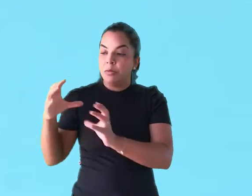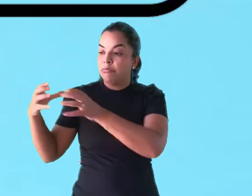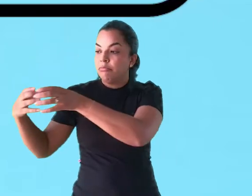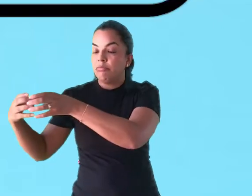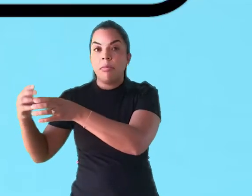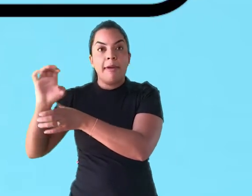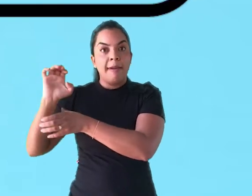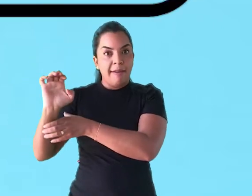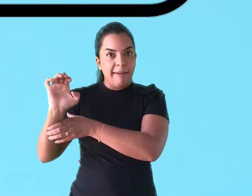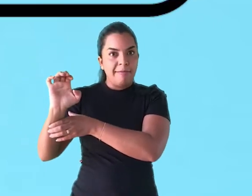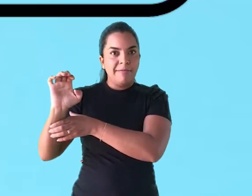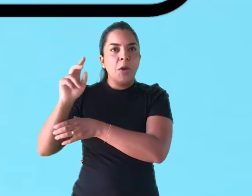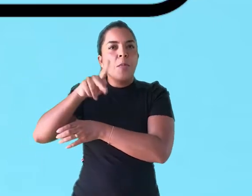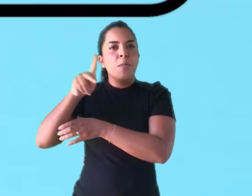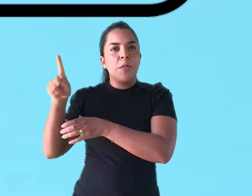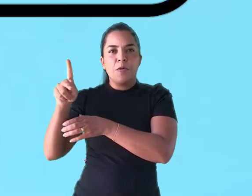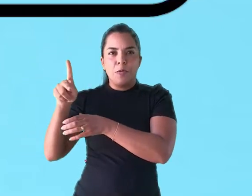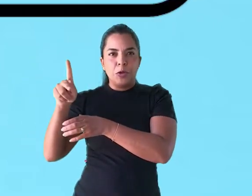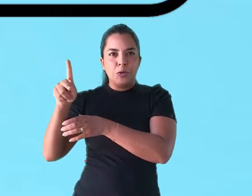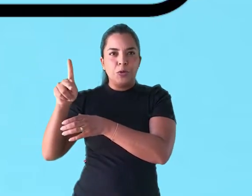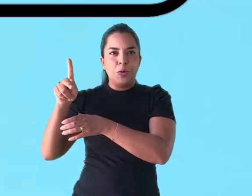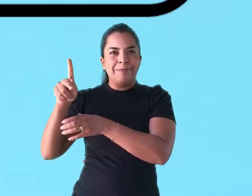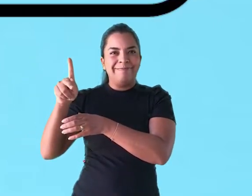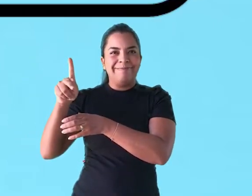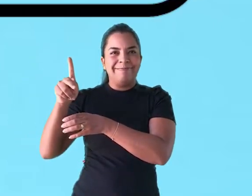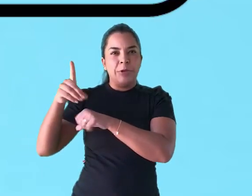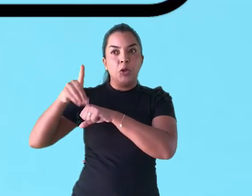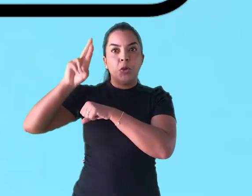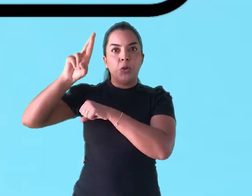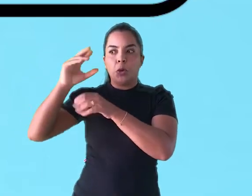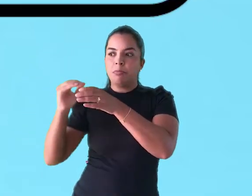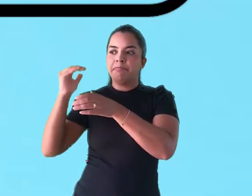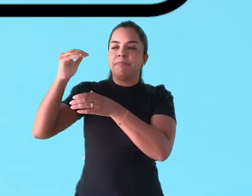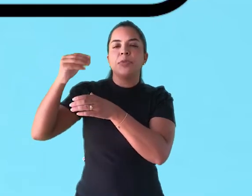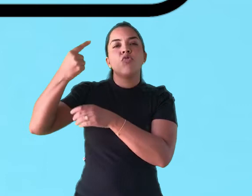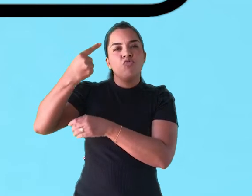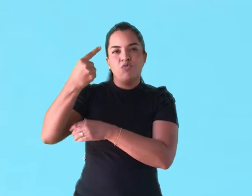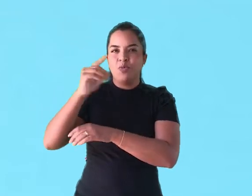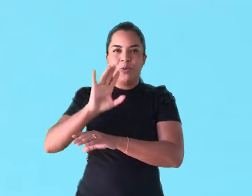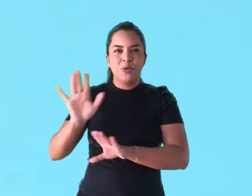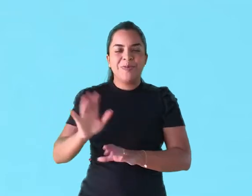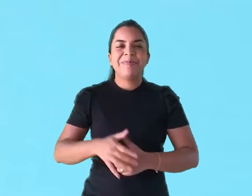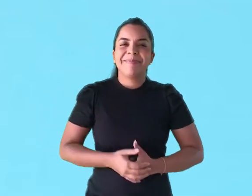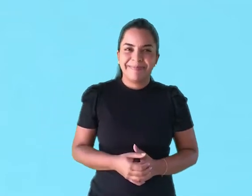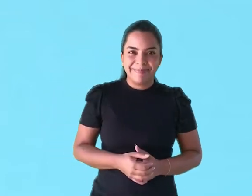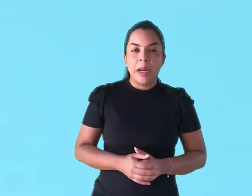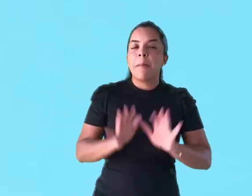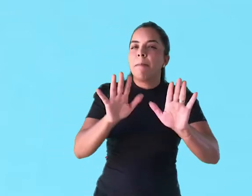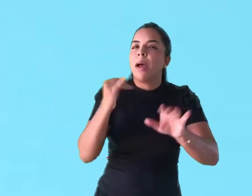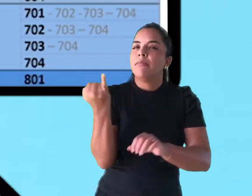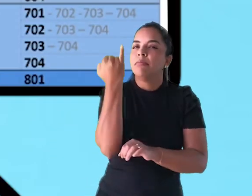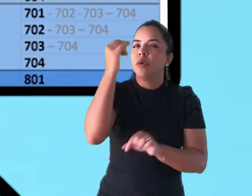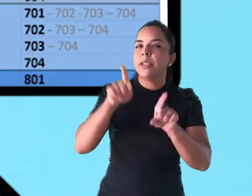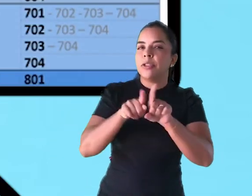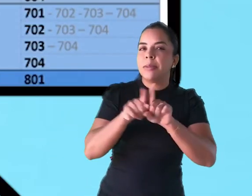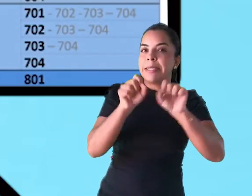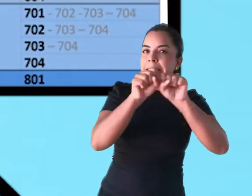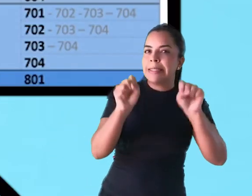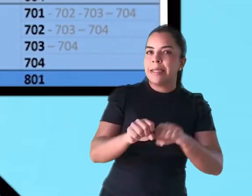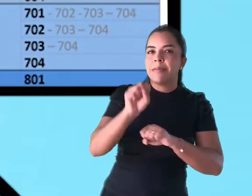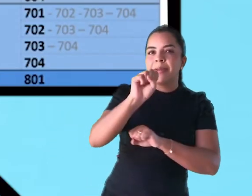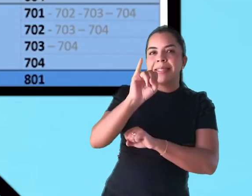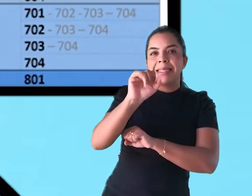e a classe E, professor titular com apenas um nível. Por fim, vale ressaltar que no